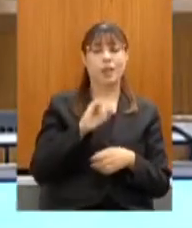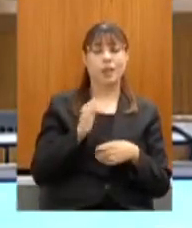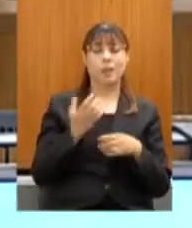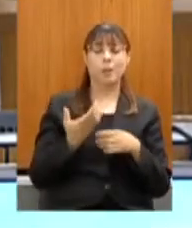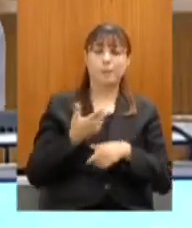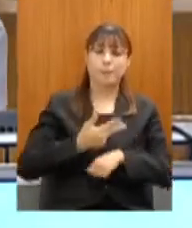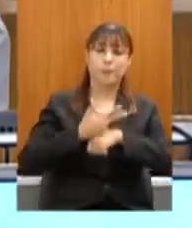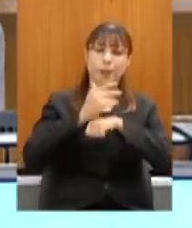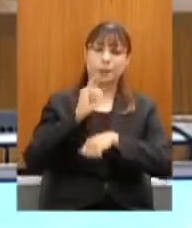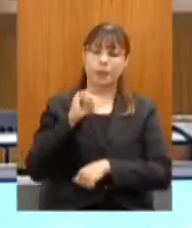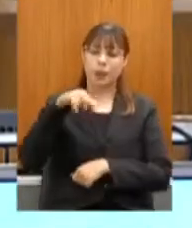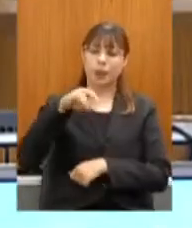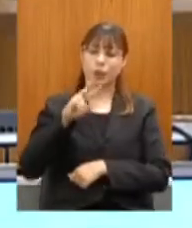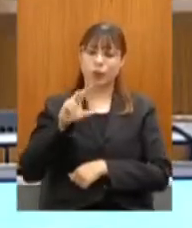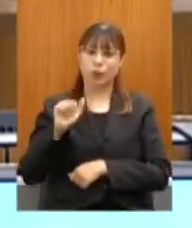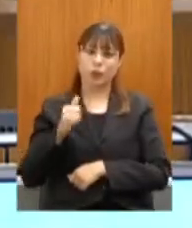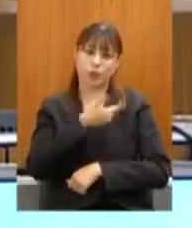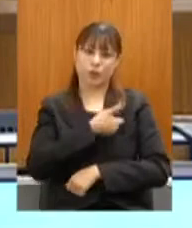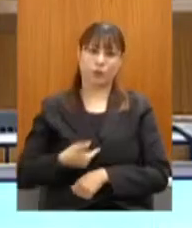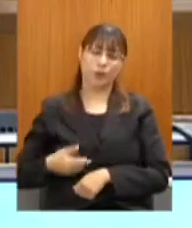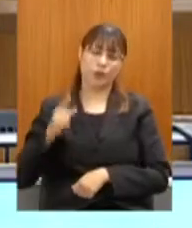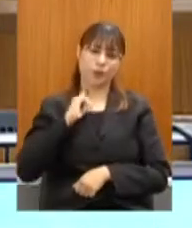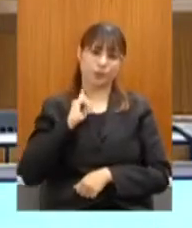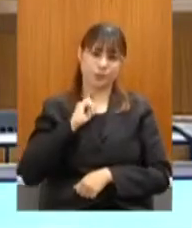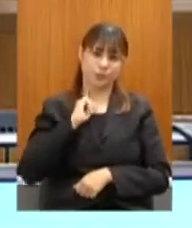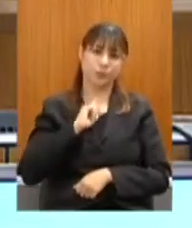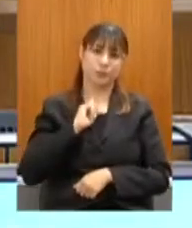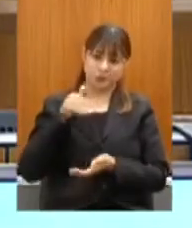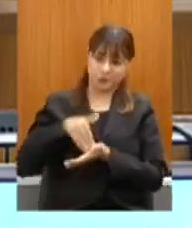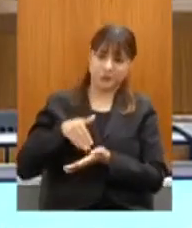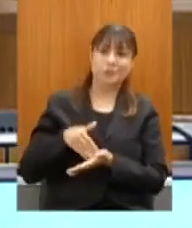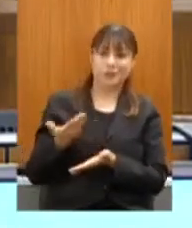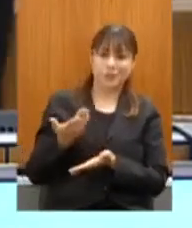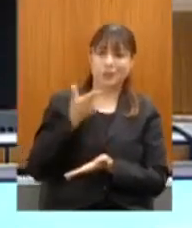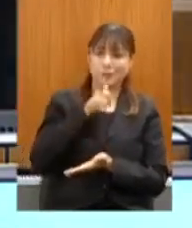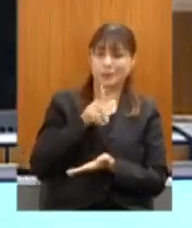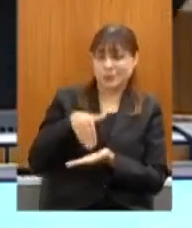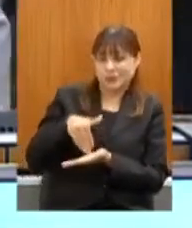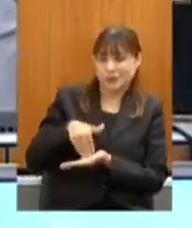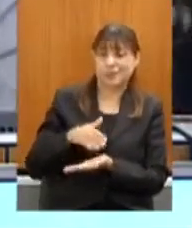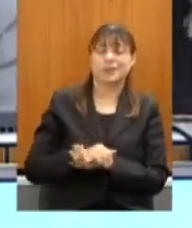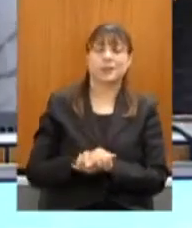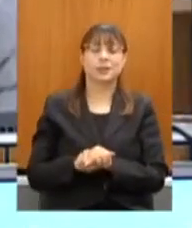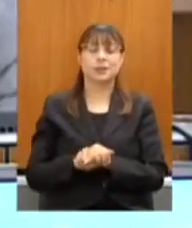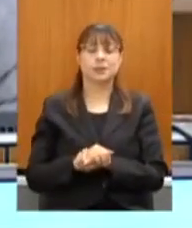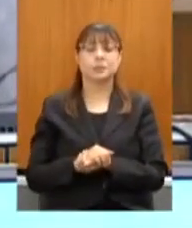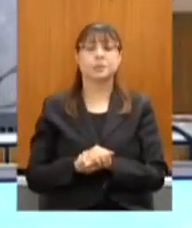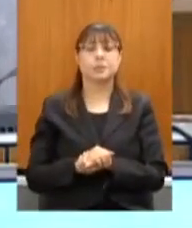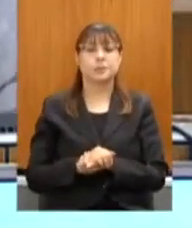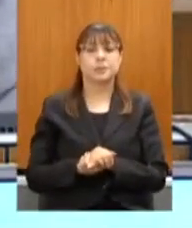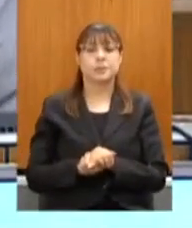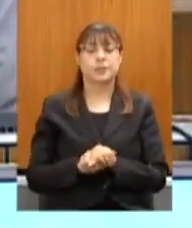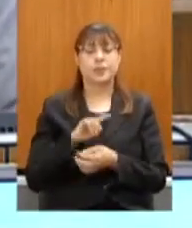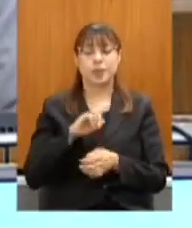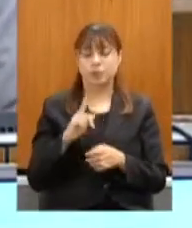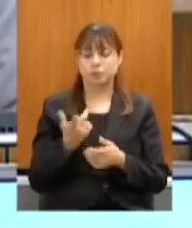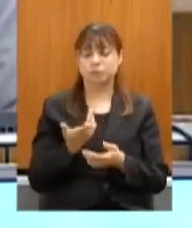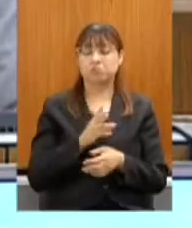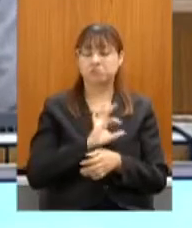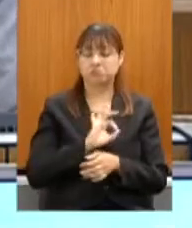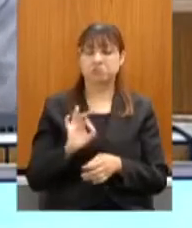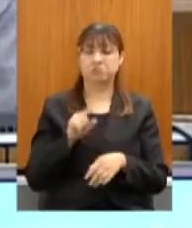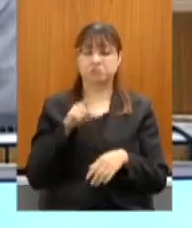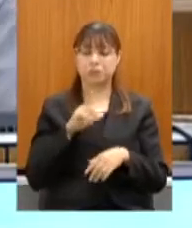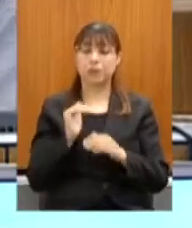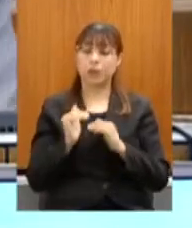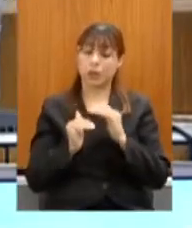do governo de Minas, nas iniciativas implementadas de sucesso. Ainda temos muito a